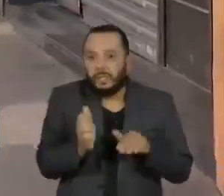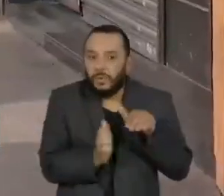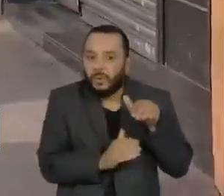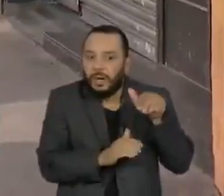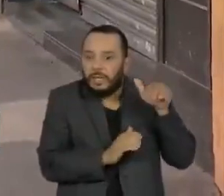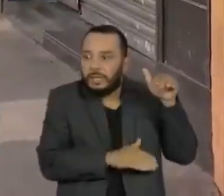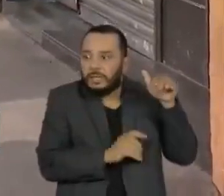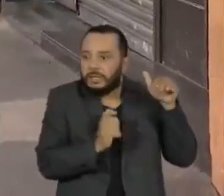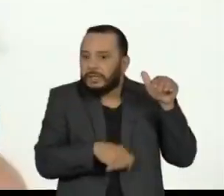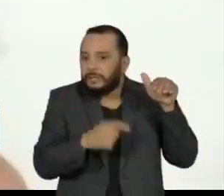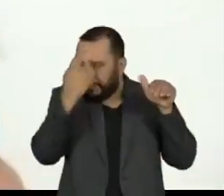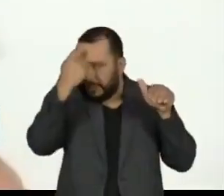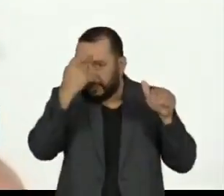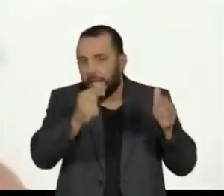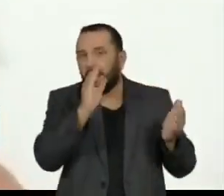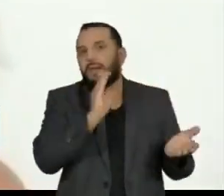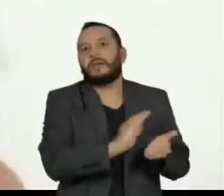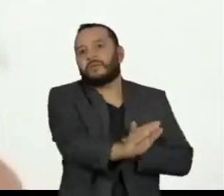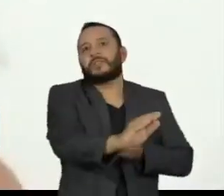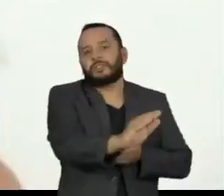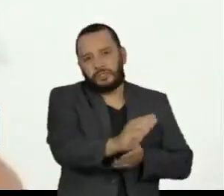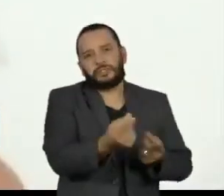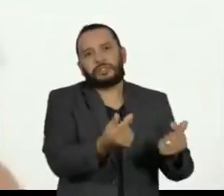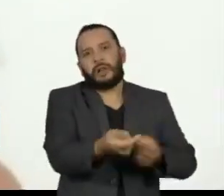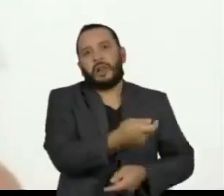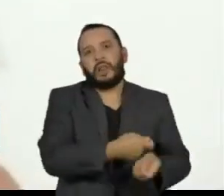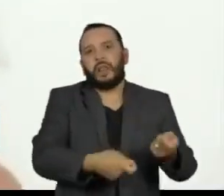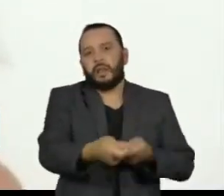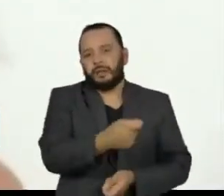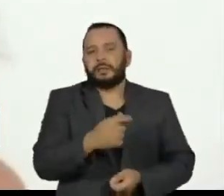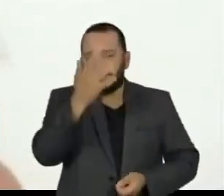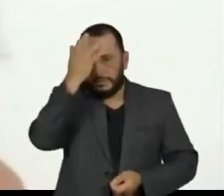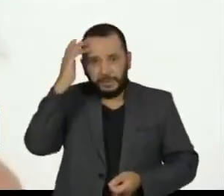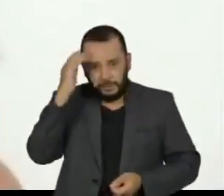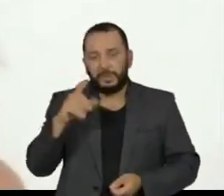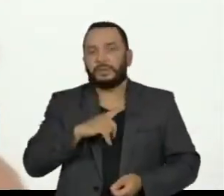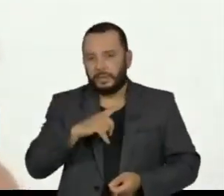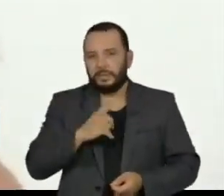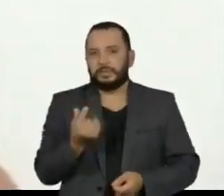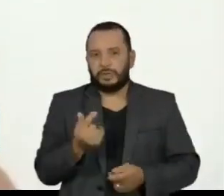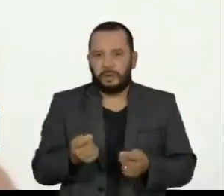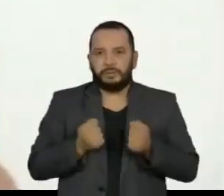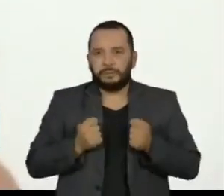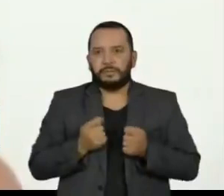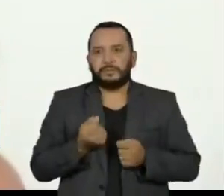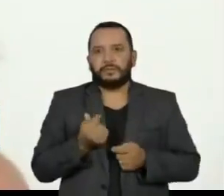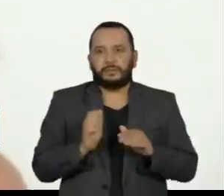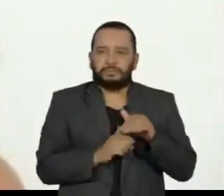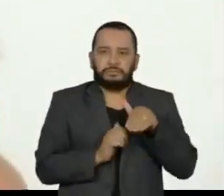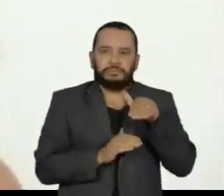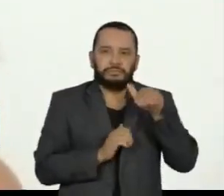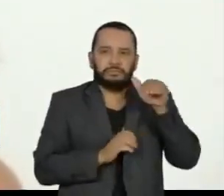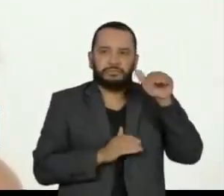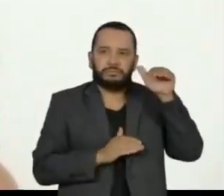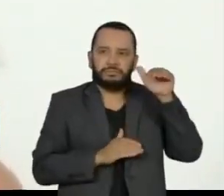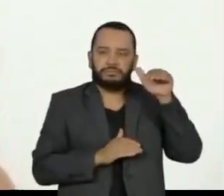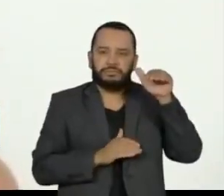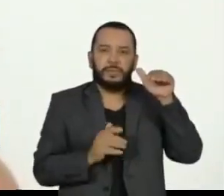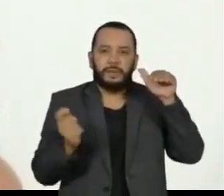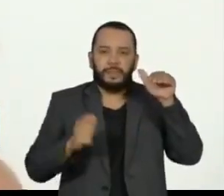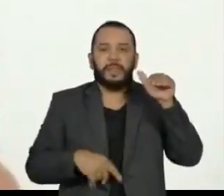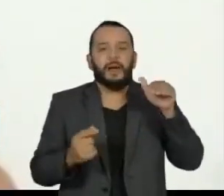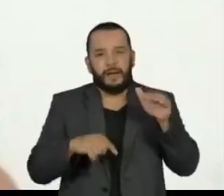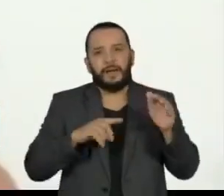dá para pensar em investir. Outras pessoas continuam economizando, continuam fazendo renda extra, para que eu possa ainda